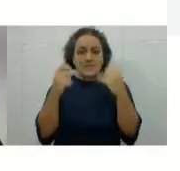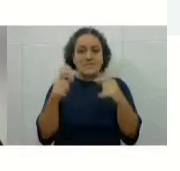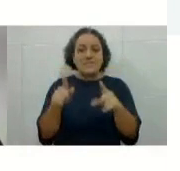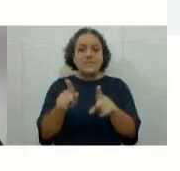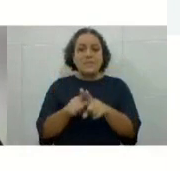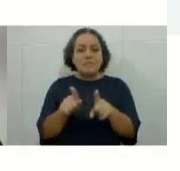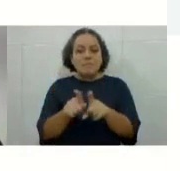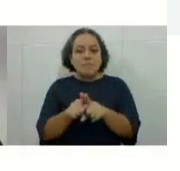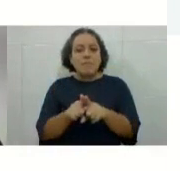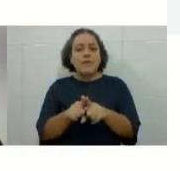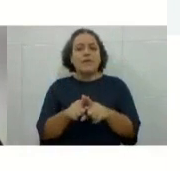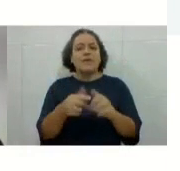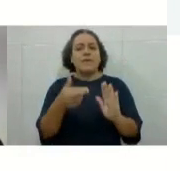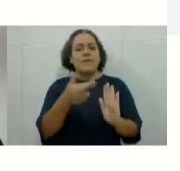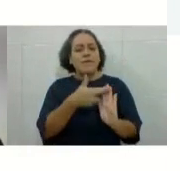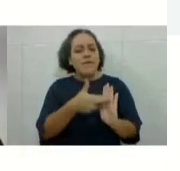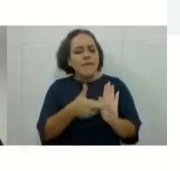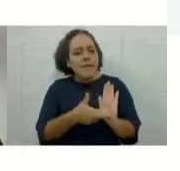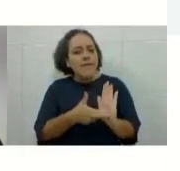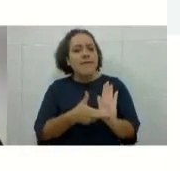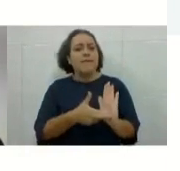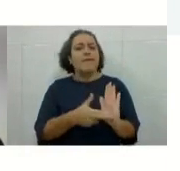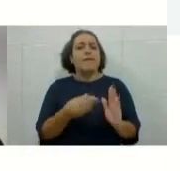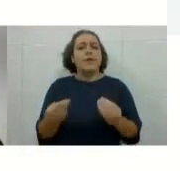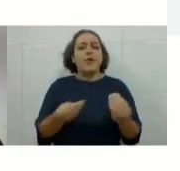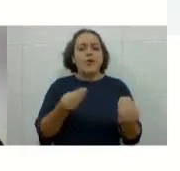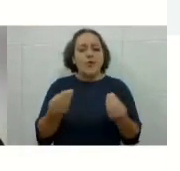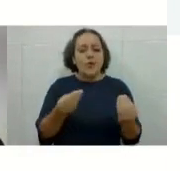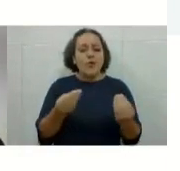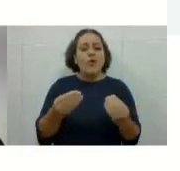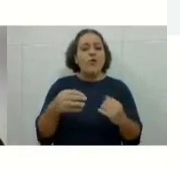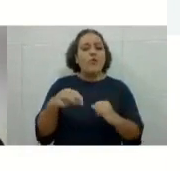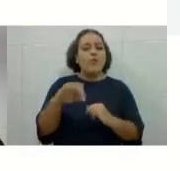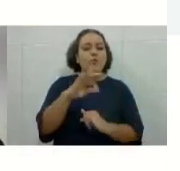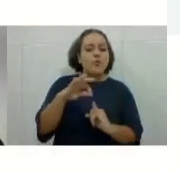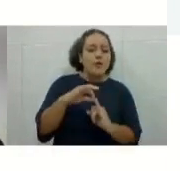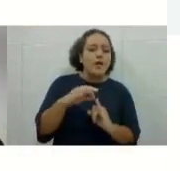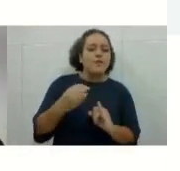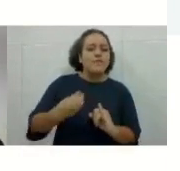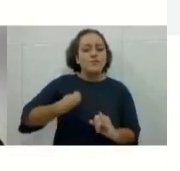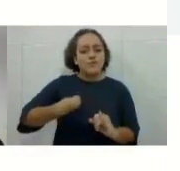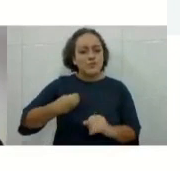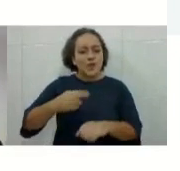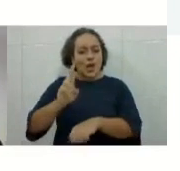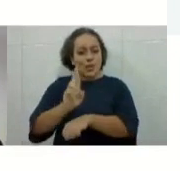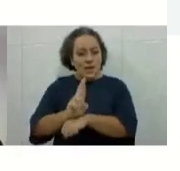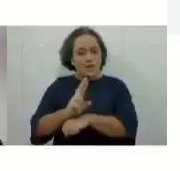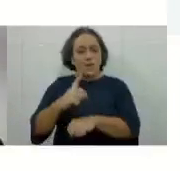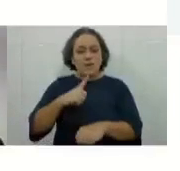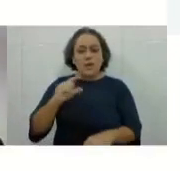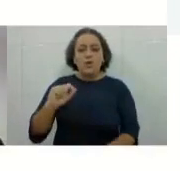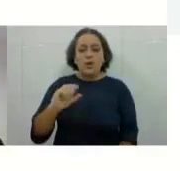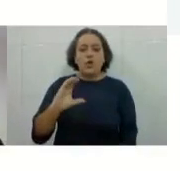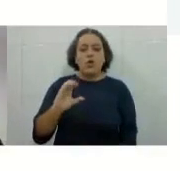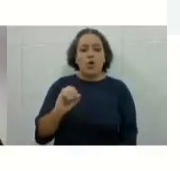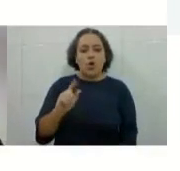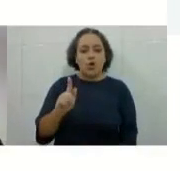regras, as decisões institucionais sobre recuperação no Código de Ética de 100, desculpa,